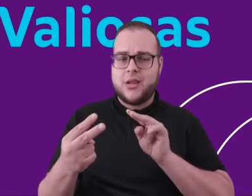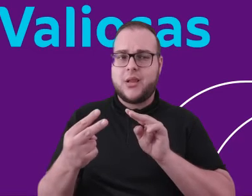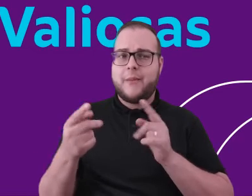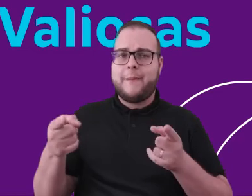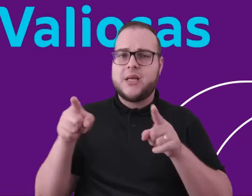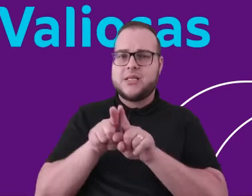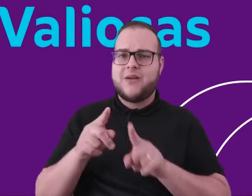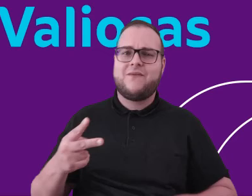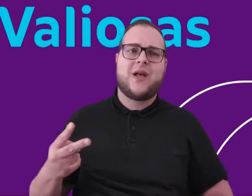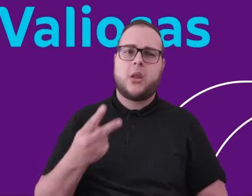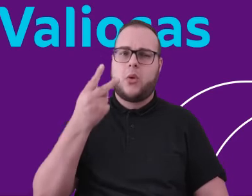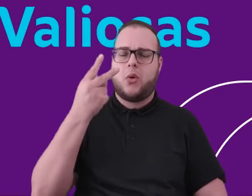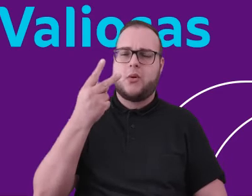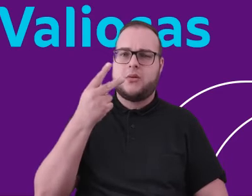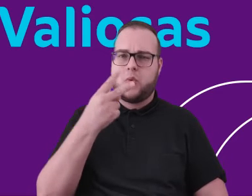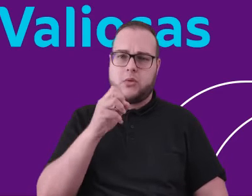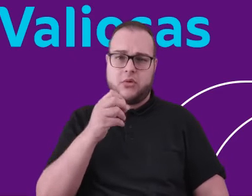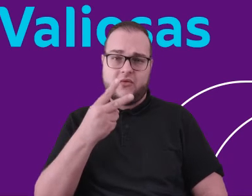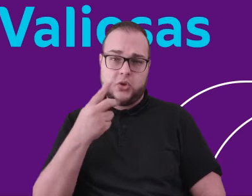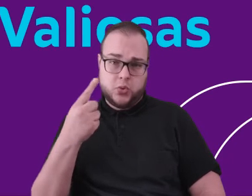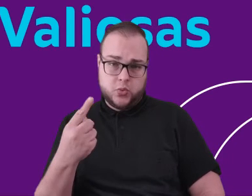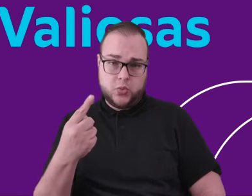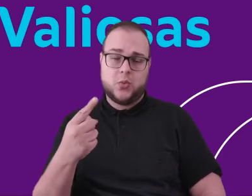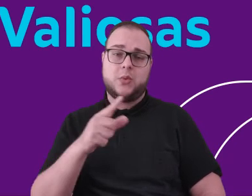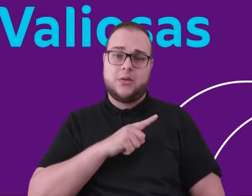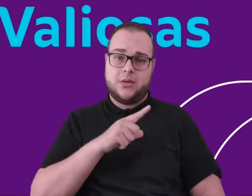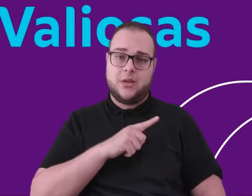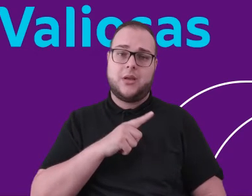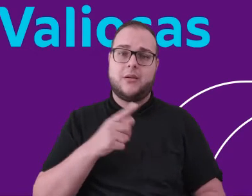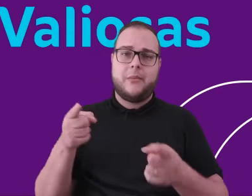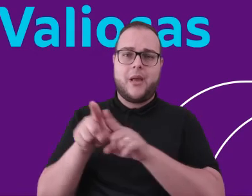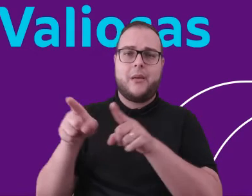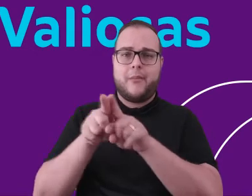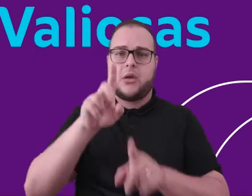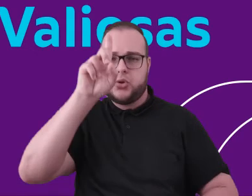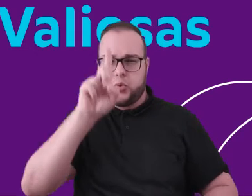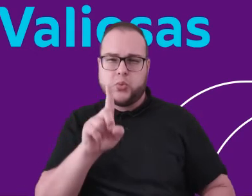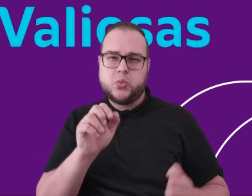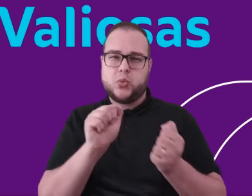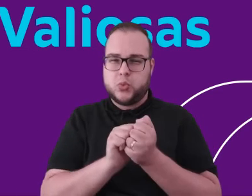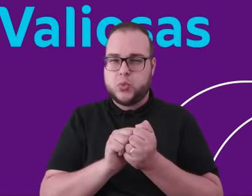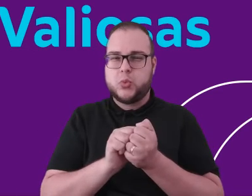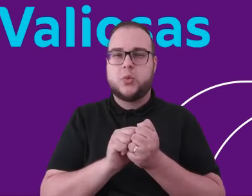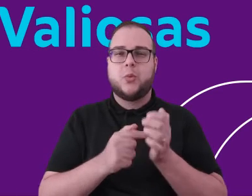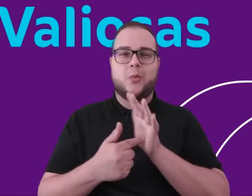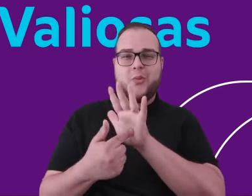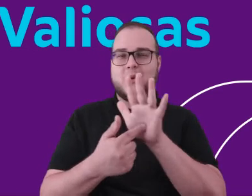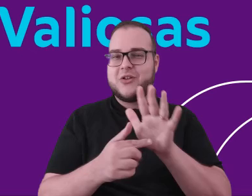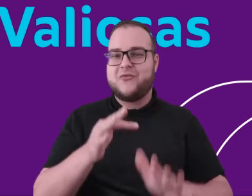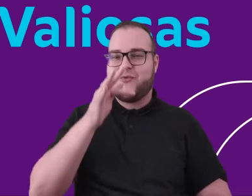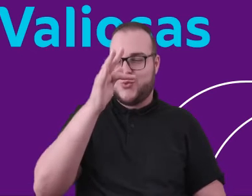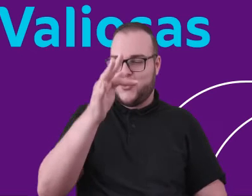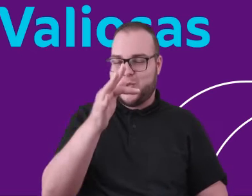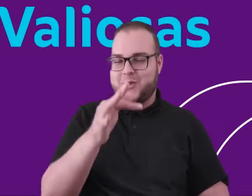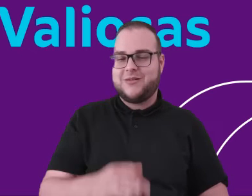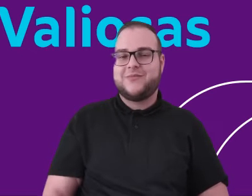clientes do negócio primários. Com a apresentação da nossa diretoria e de parceiros, mostramos o panorama do futuro para